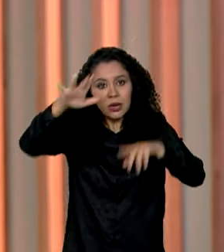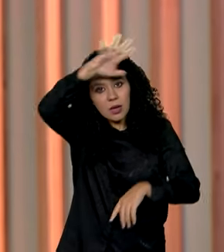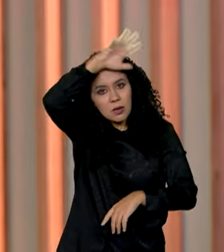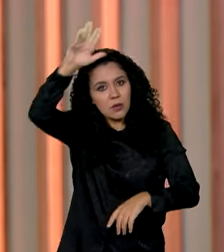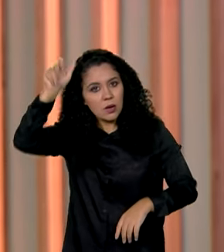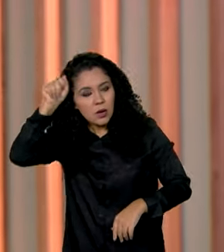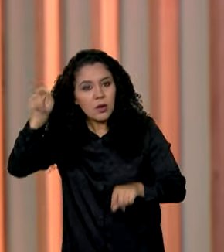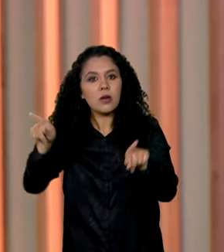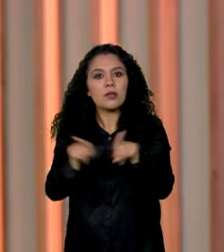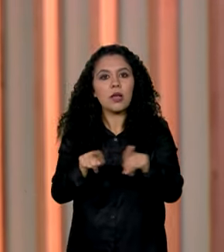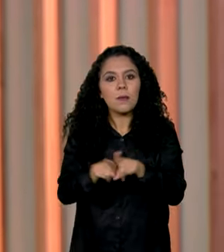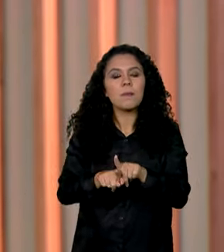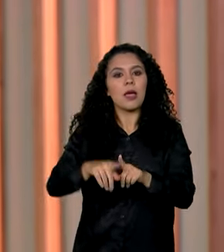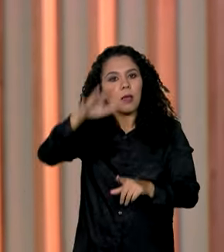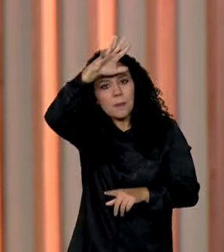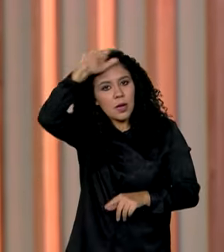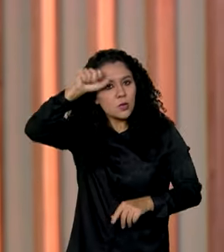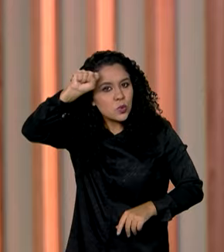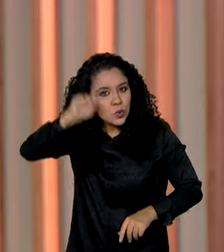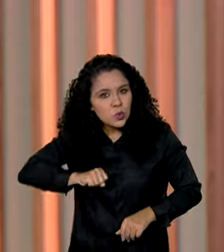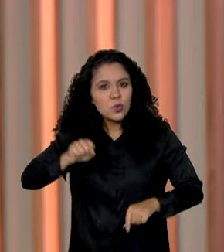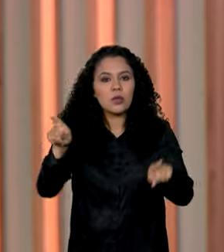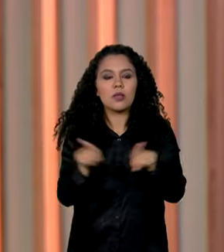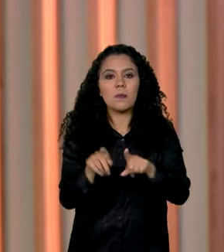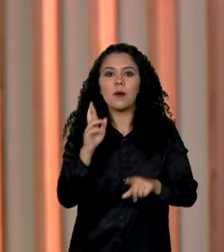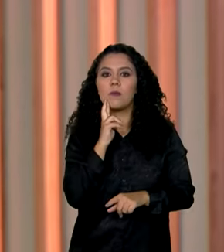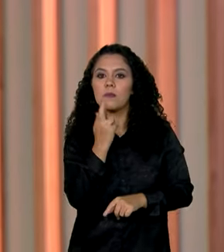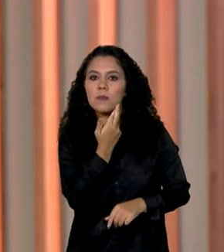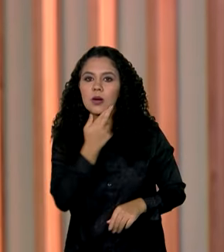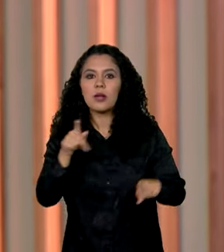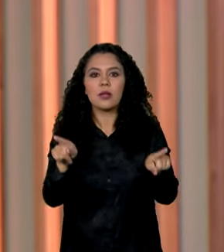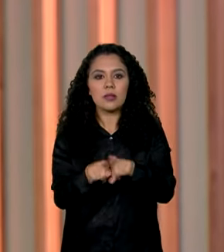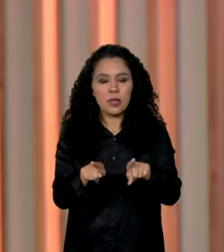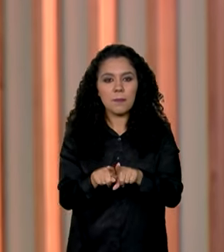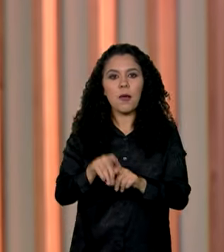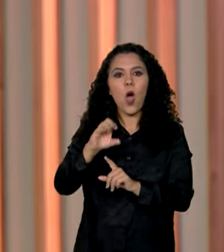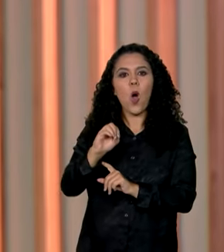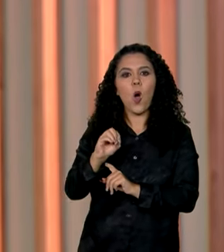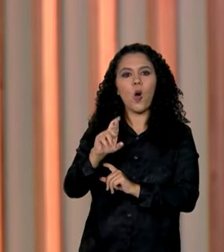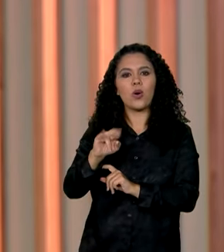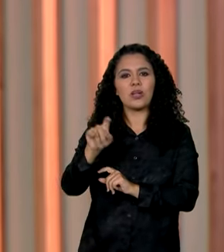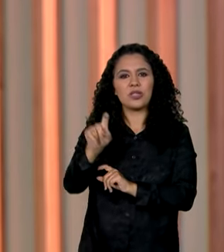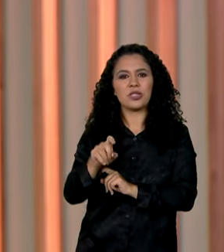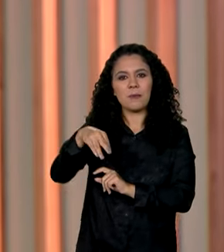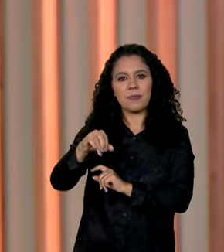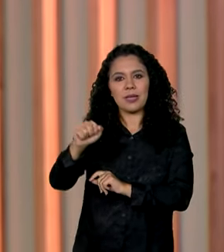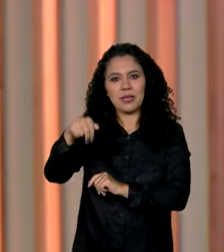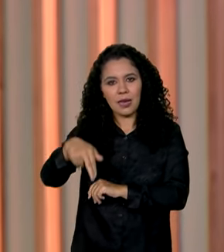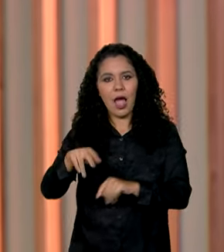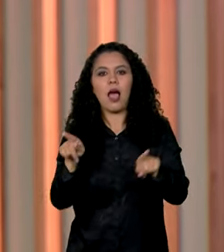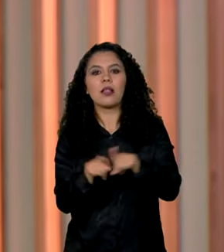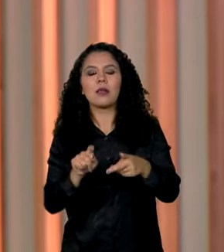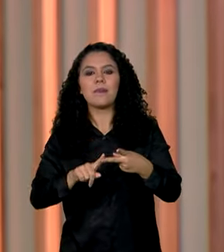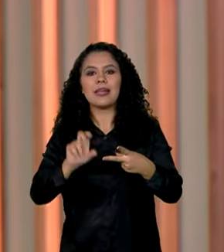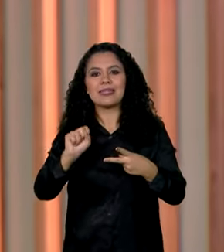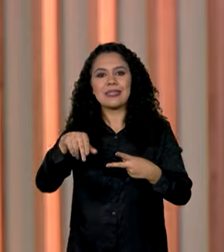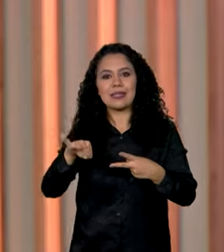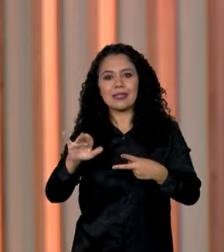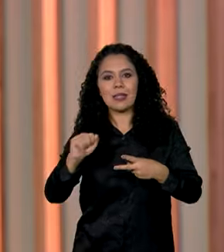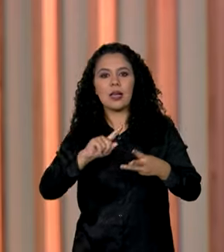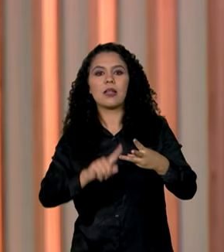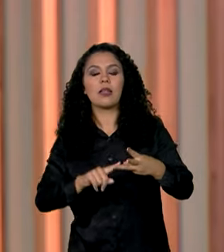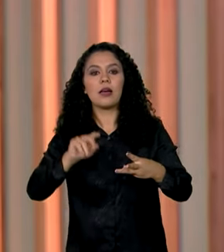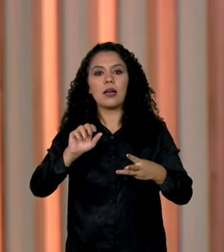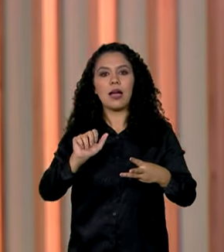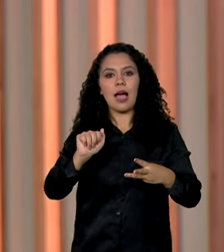Rorainópolis, em Roraima, São Félix do Xingu, Oriximiná, Santana do Araguaia, Monte Alegre